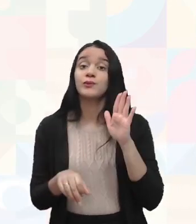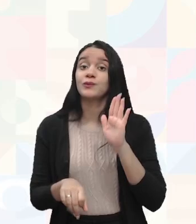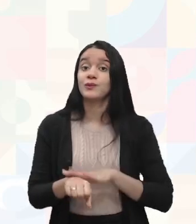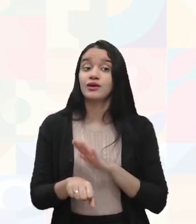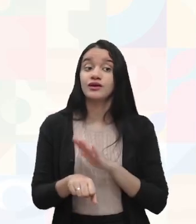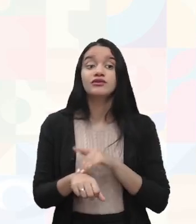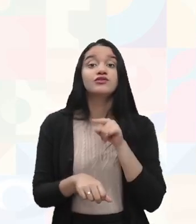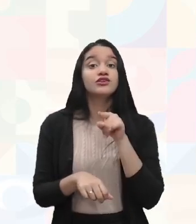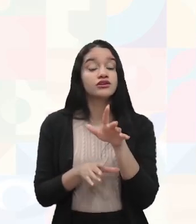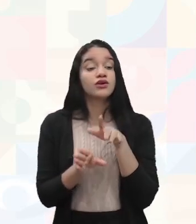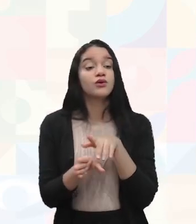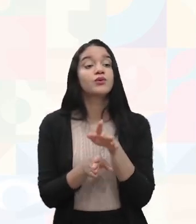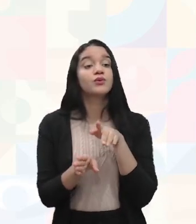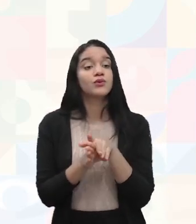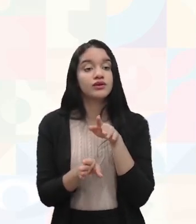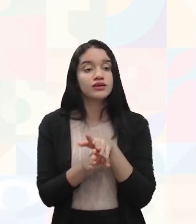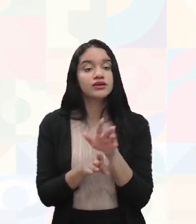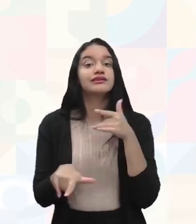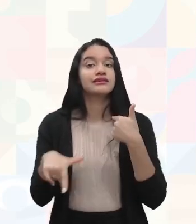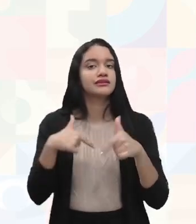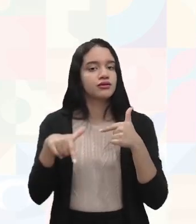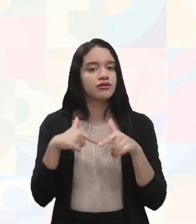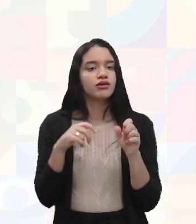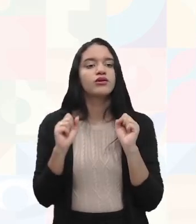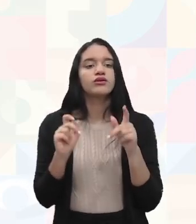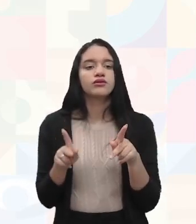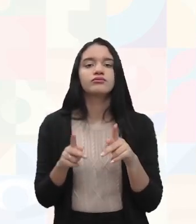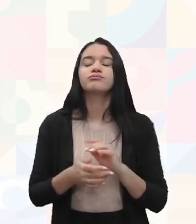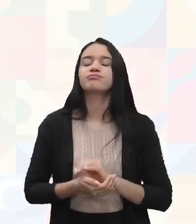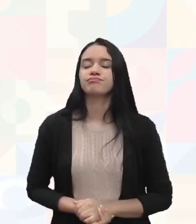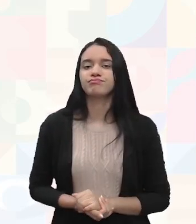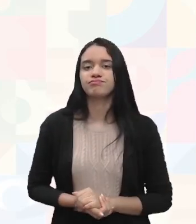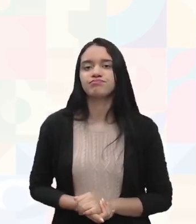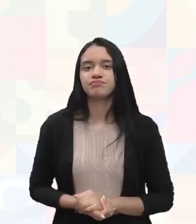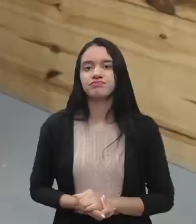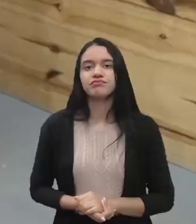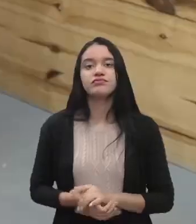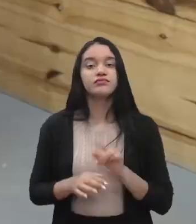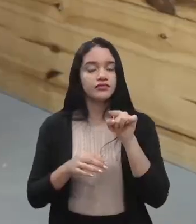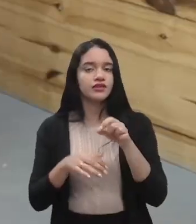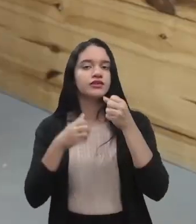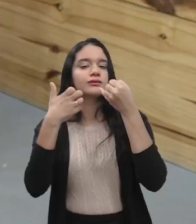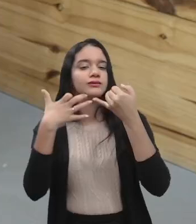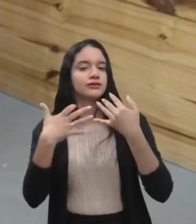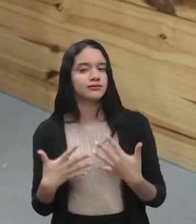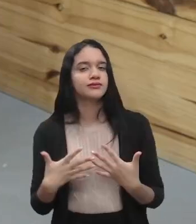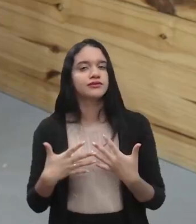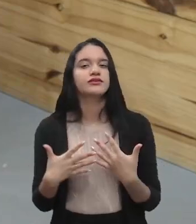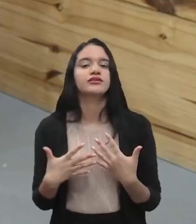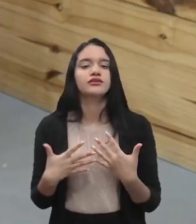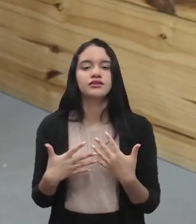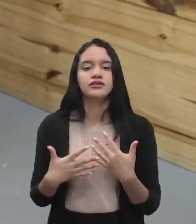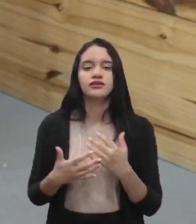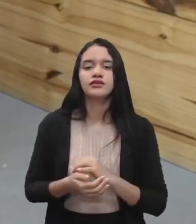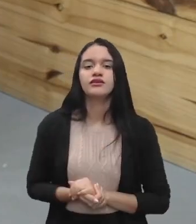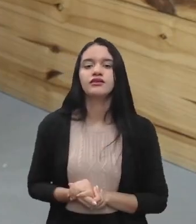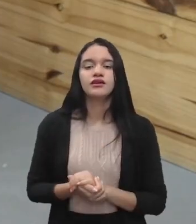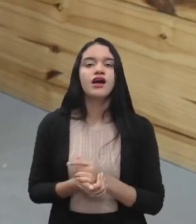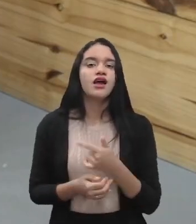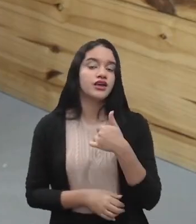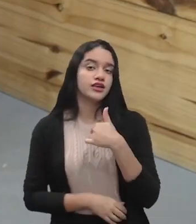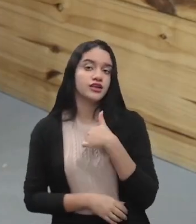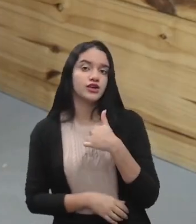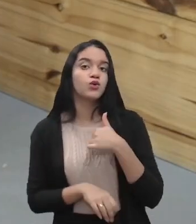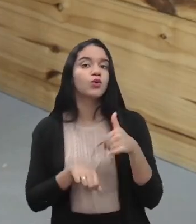você orientar esse trabalhador. Inclusive, Taciana, você falando isso, pegando um gancho nessa sua fala, eu